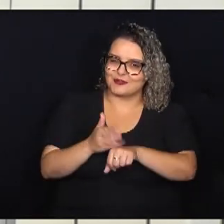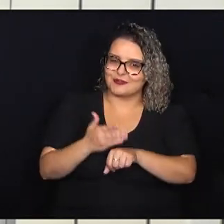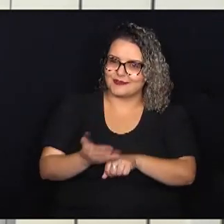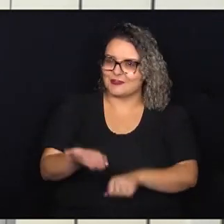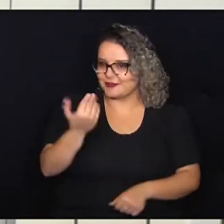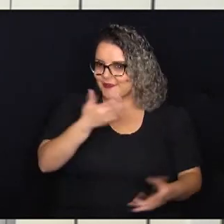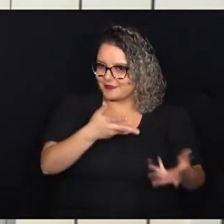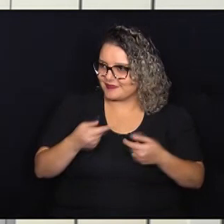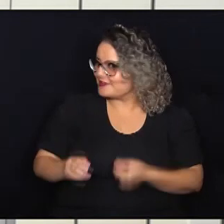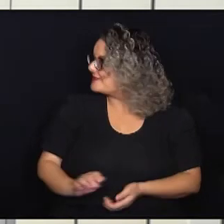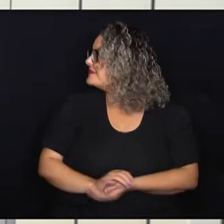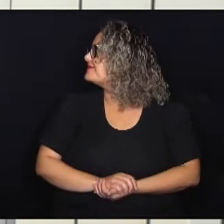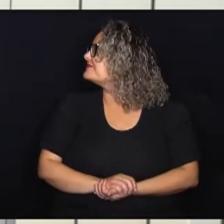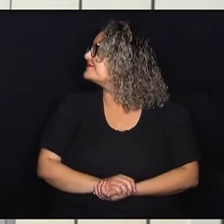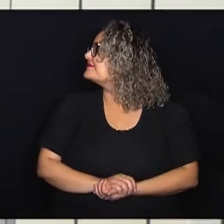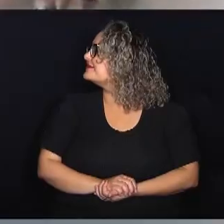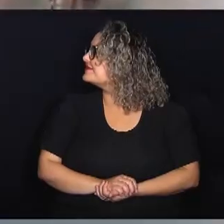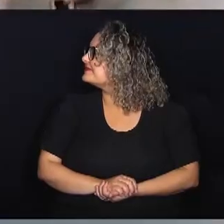convite.